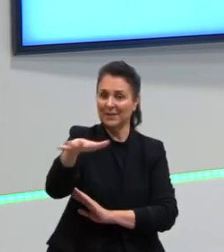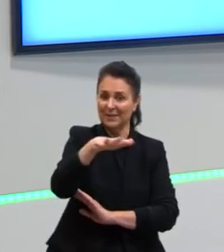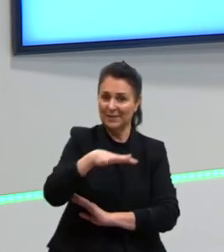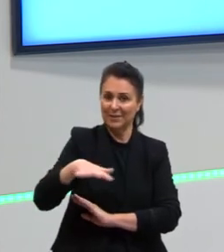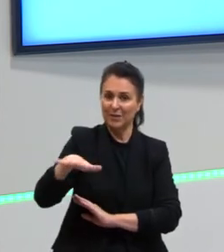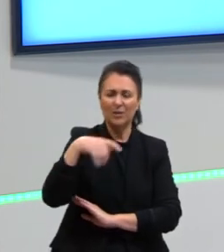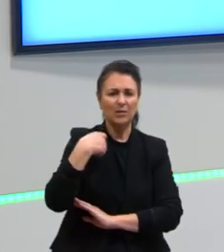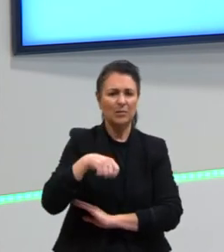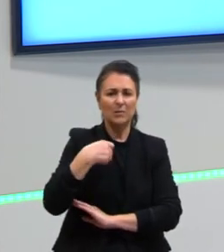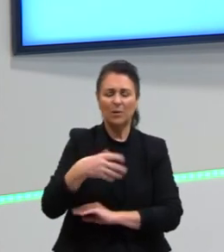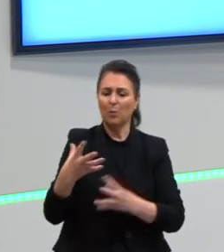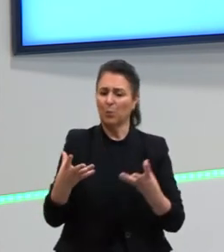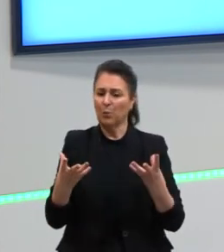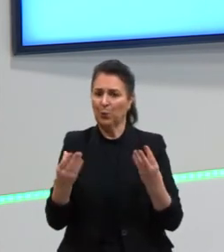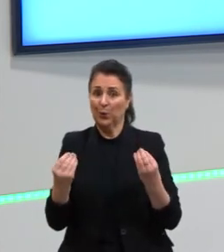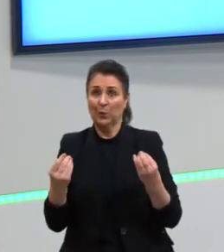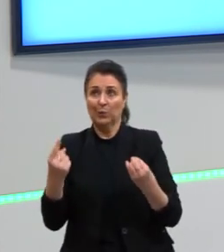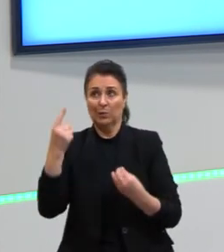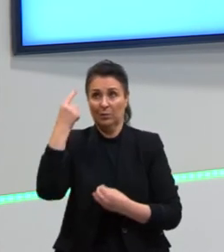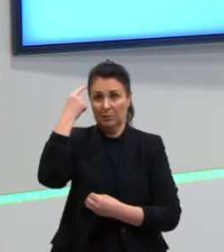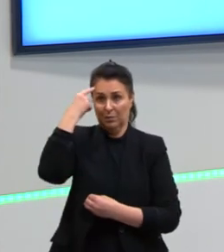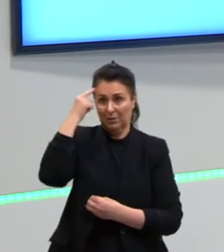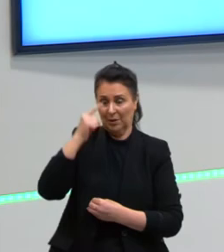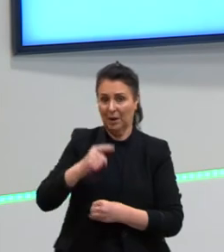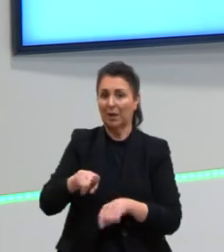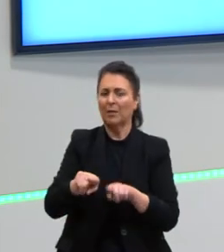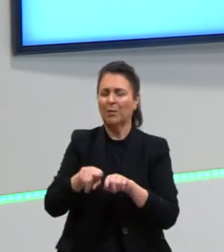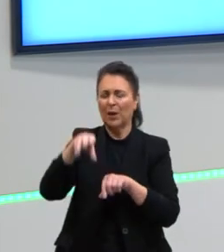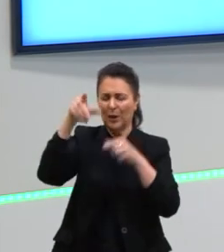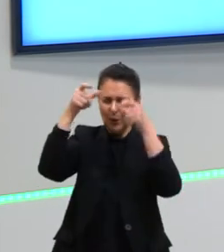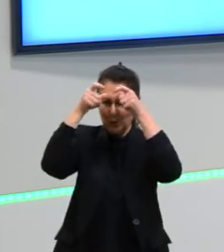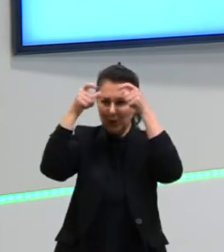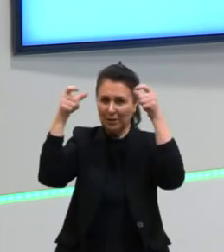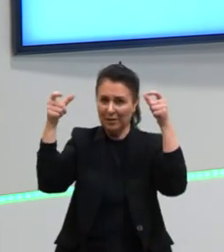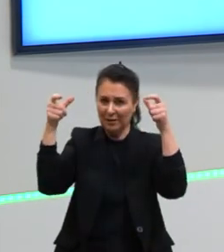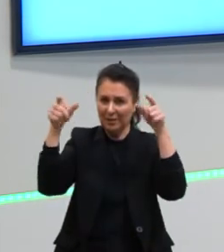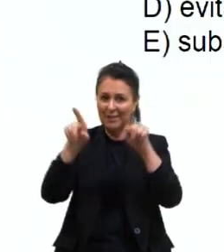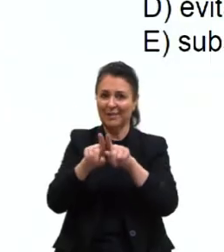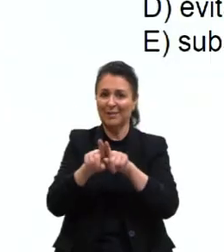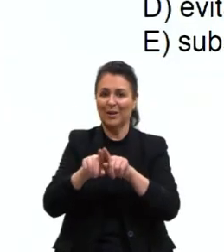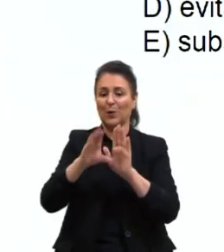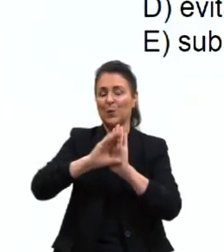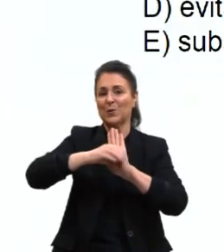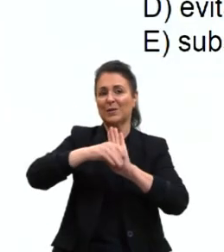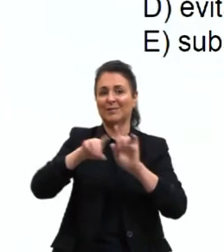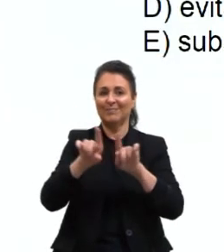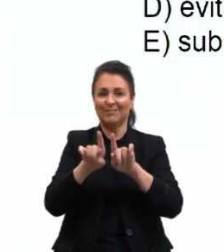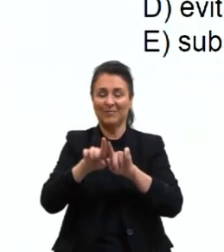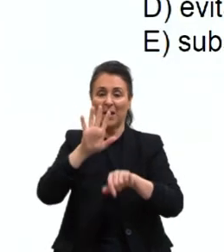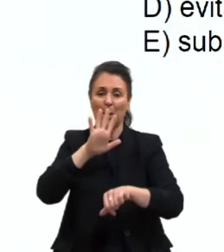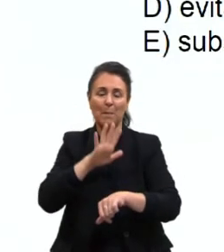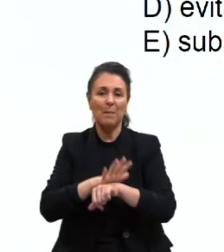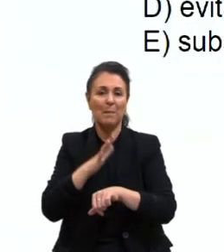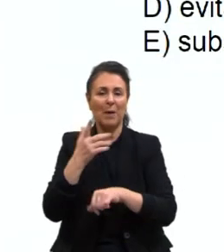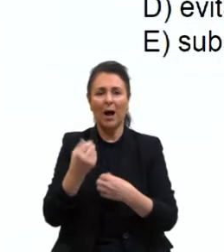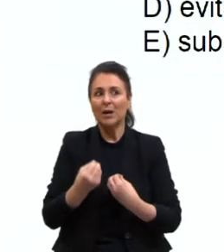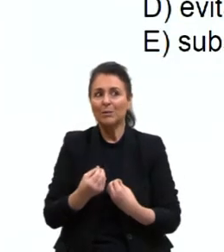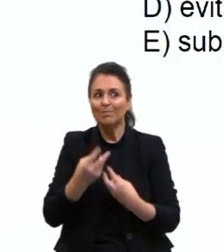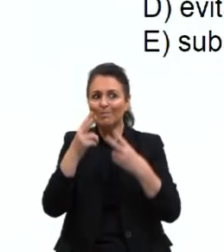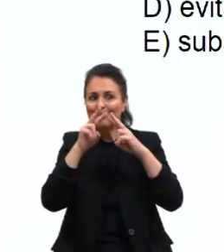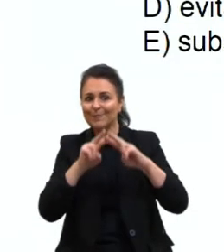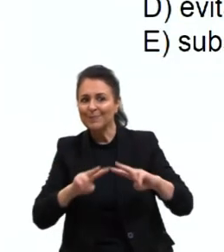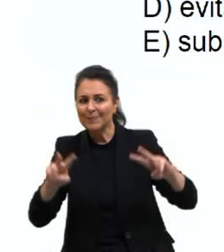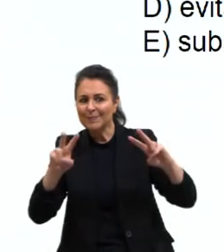muito conhecimento conceitual, né? É mais, então, uma